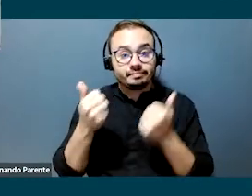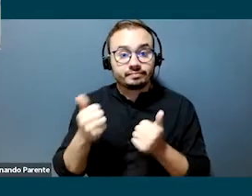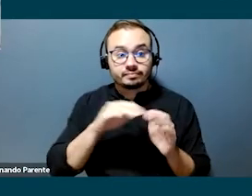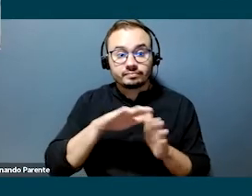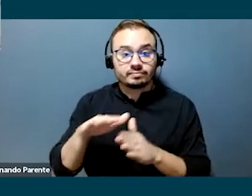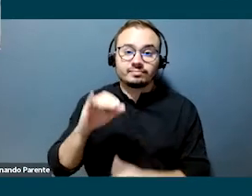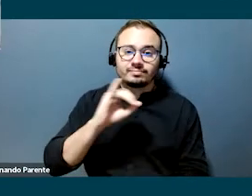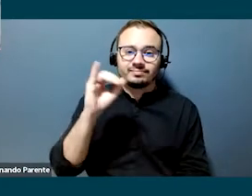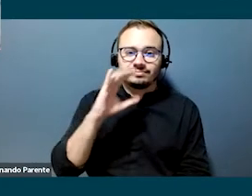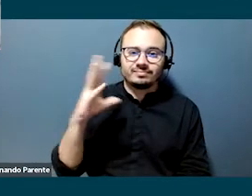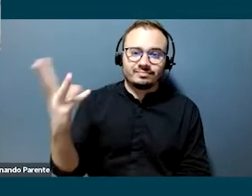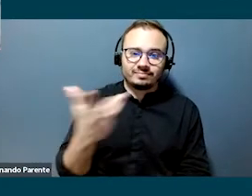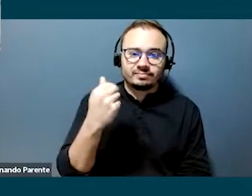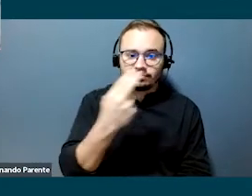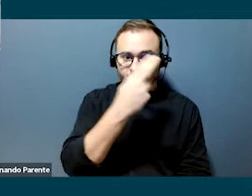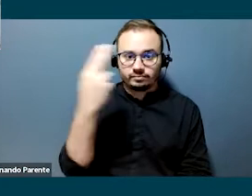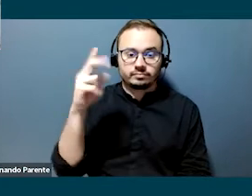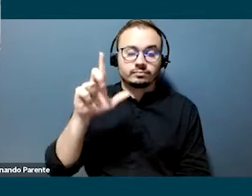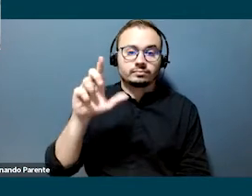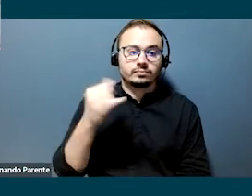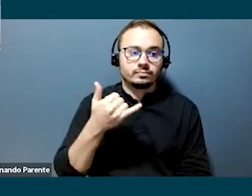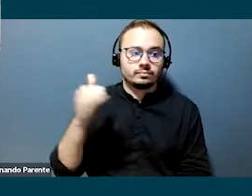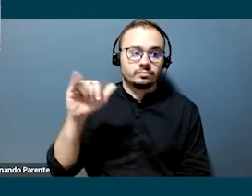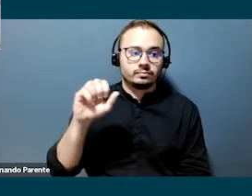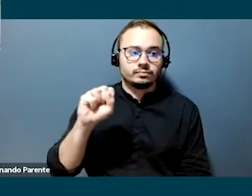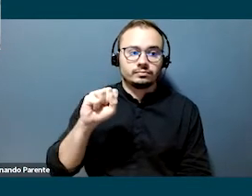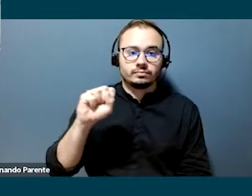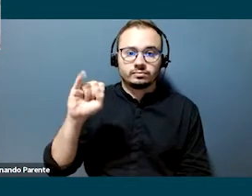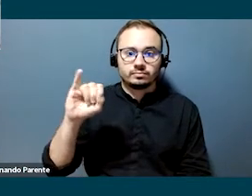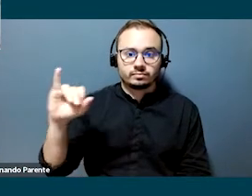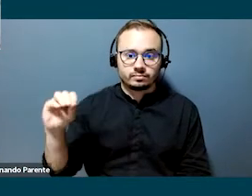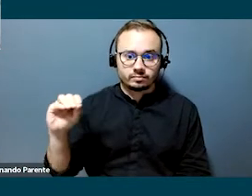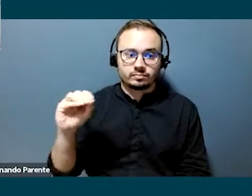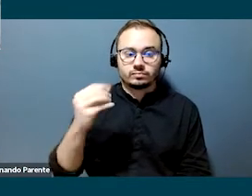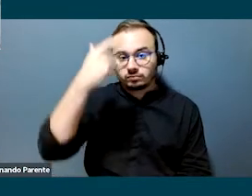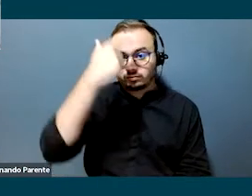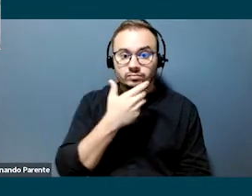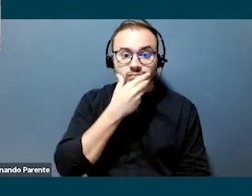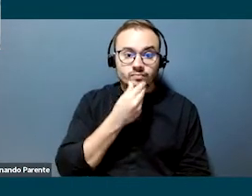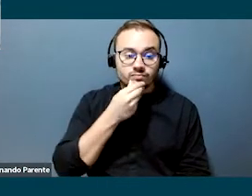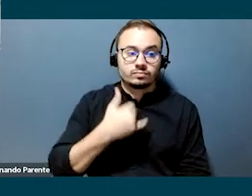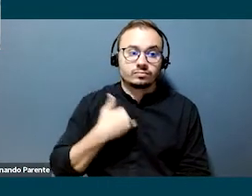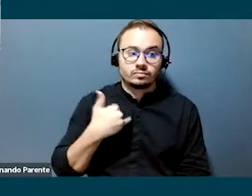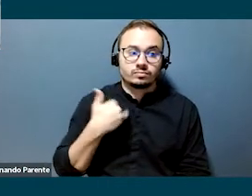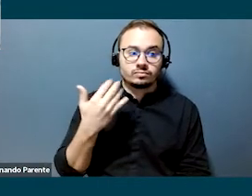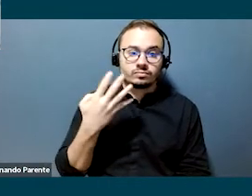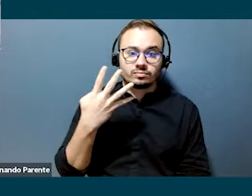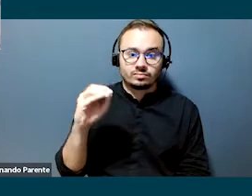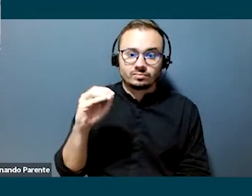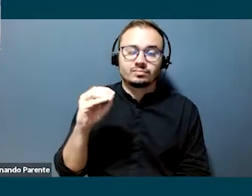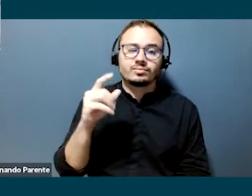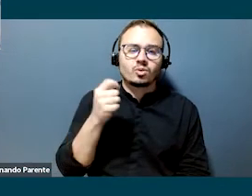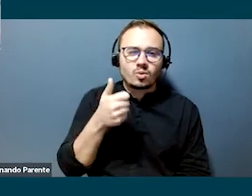Bom, olá a todas. Meu nome é Aloysio de Souza, mas todo mundo me chama de alô. Sou homem, 40 anos,